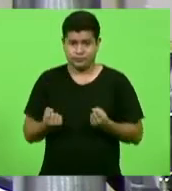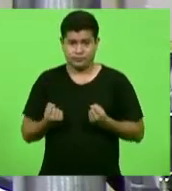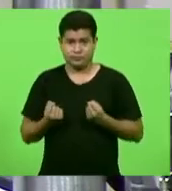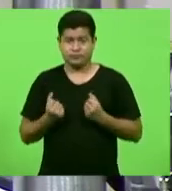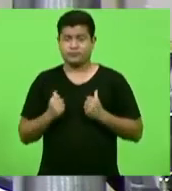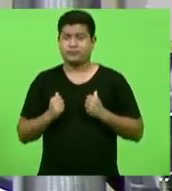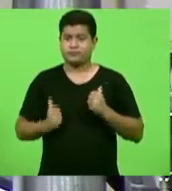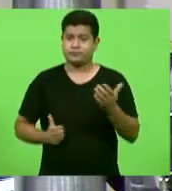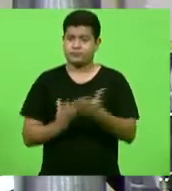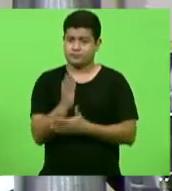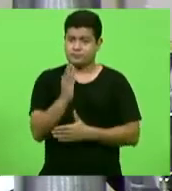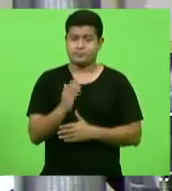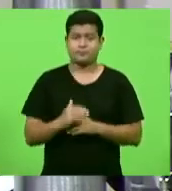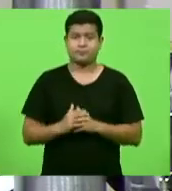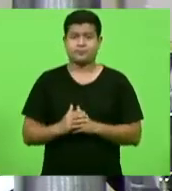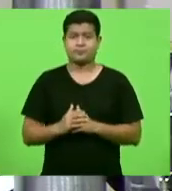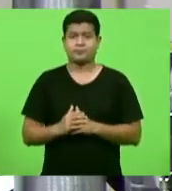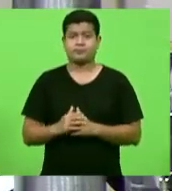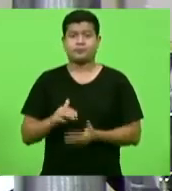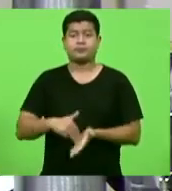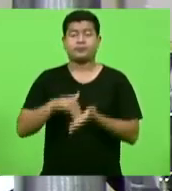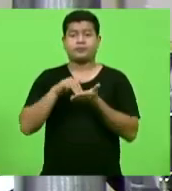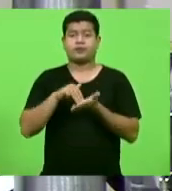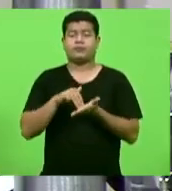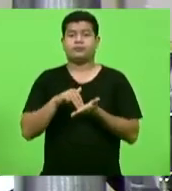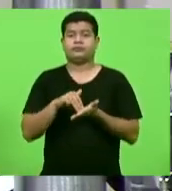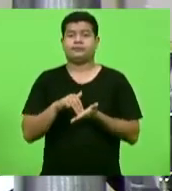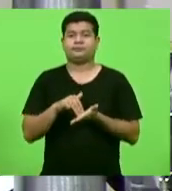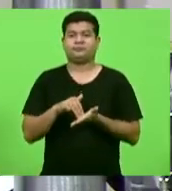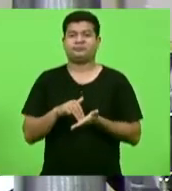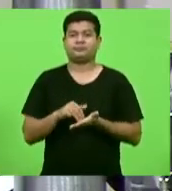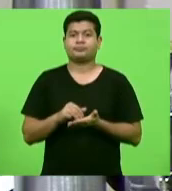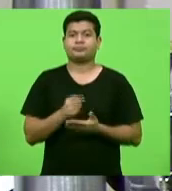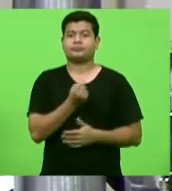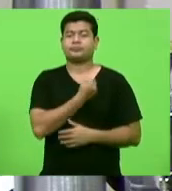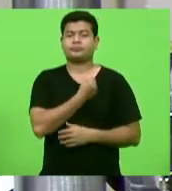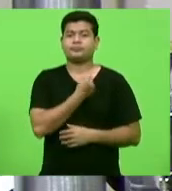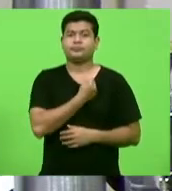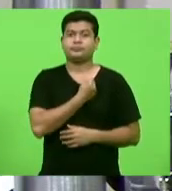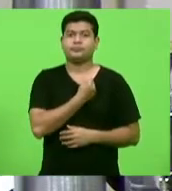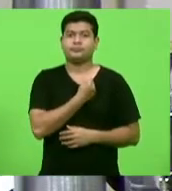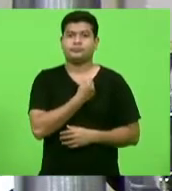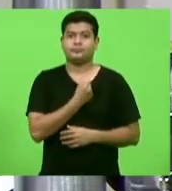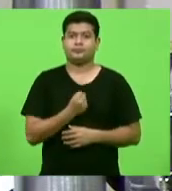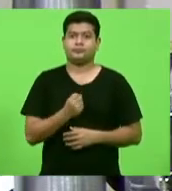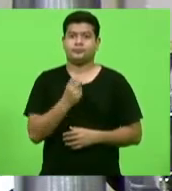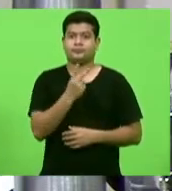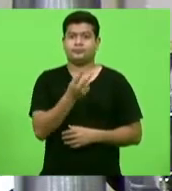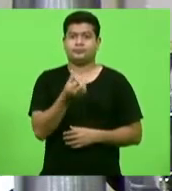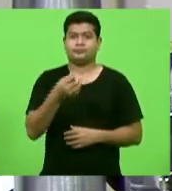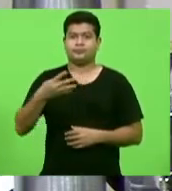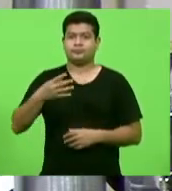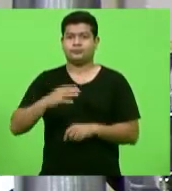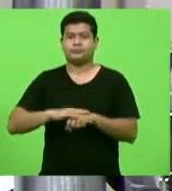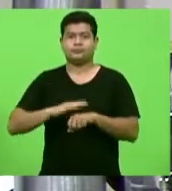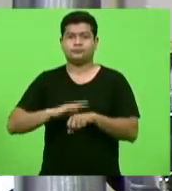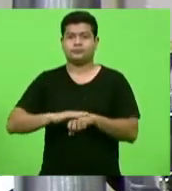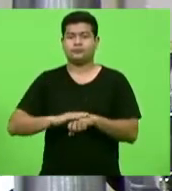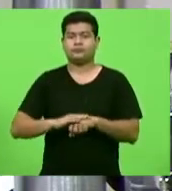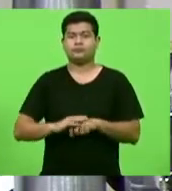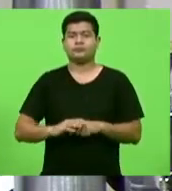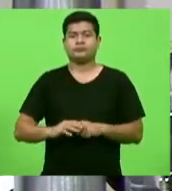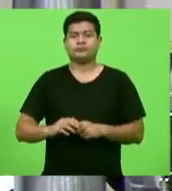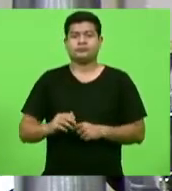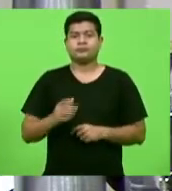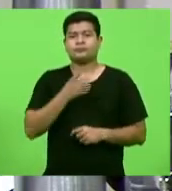Aprovado. Moções? Moções número 264, deputado Waldir